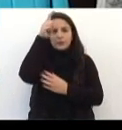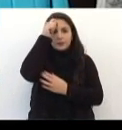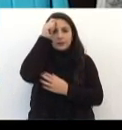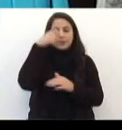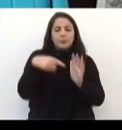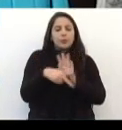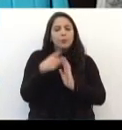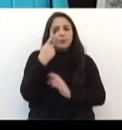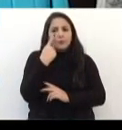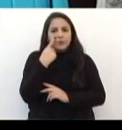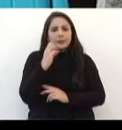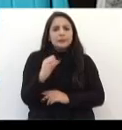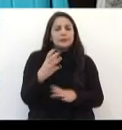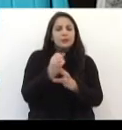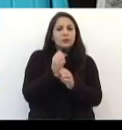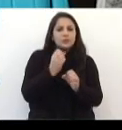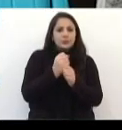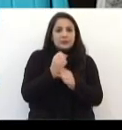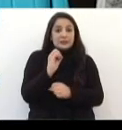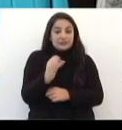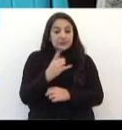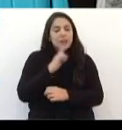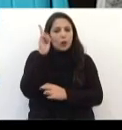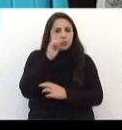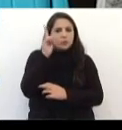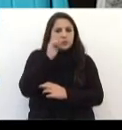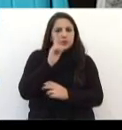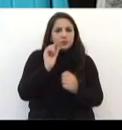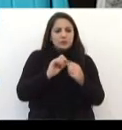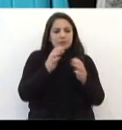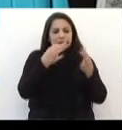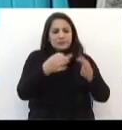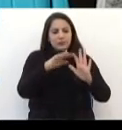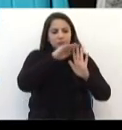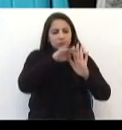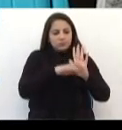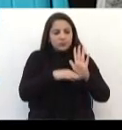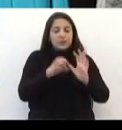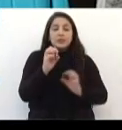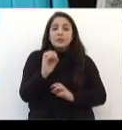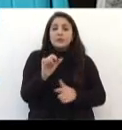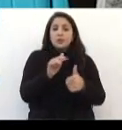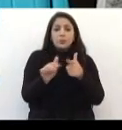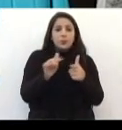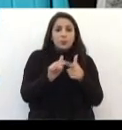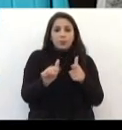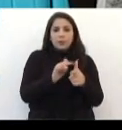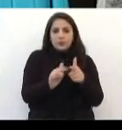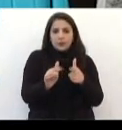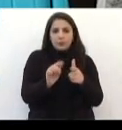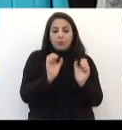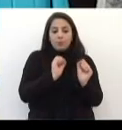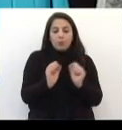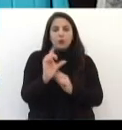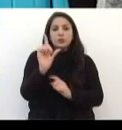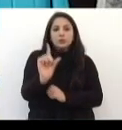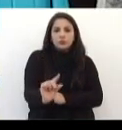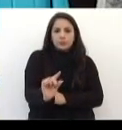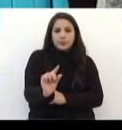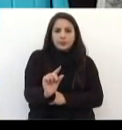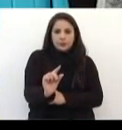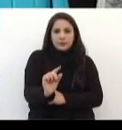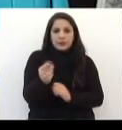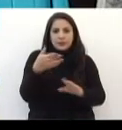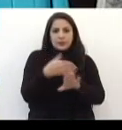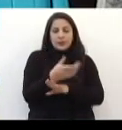de verificar se o orçamento está se cumprindo, se por algum fator externo possa estar reduzindo a entrada de